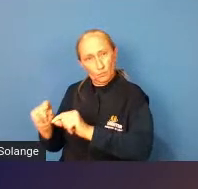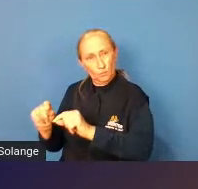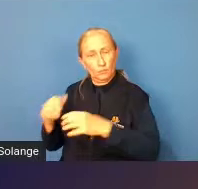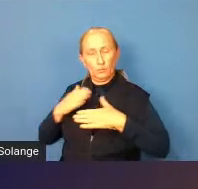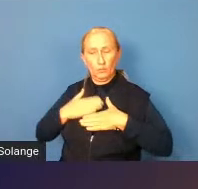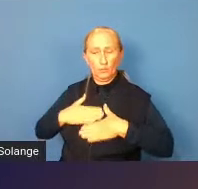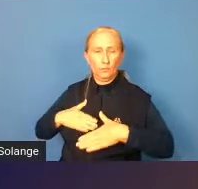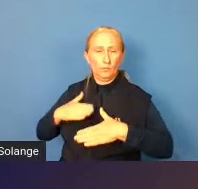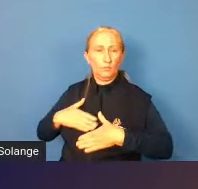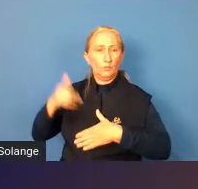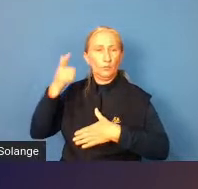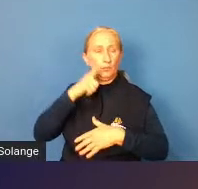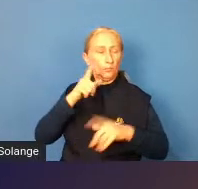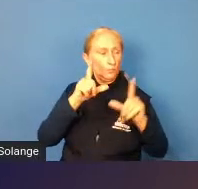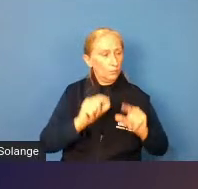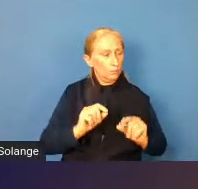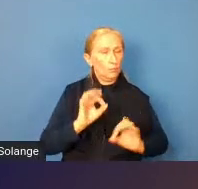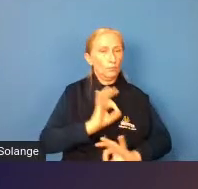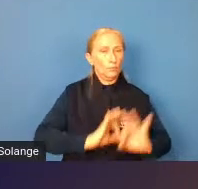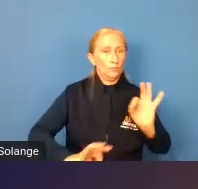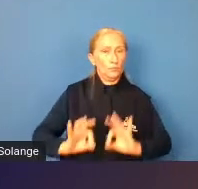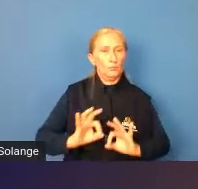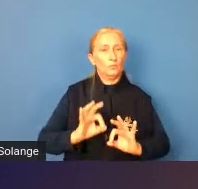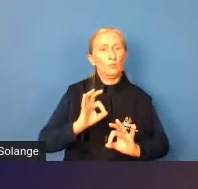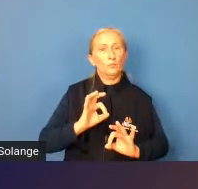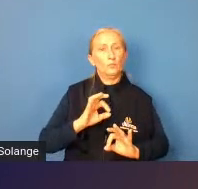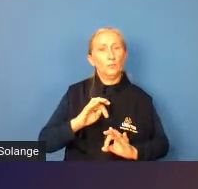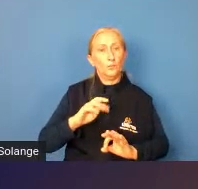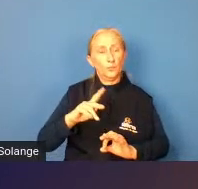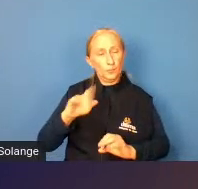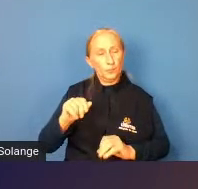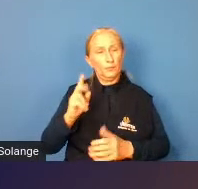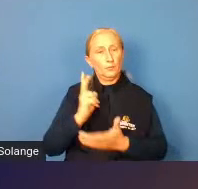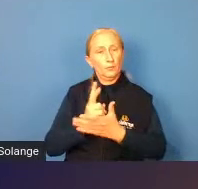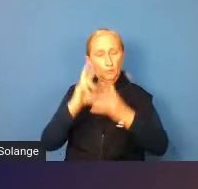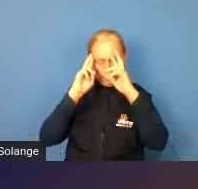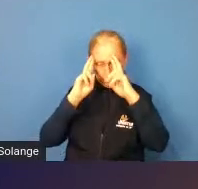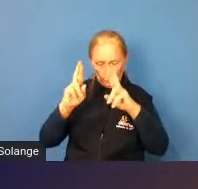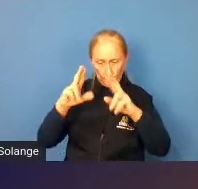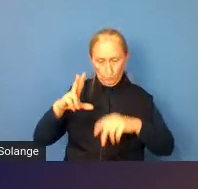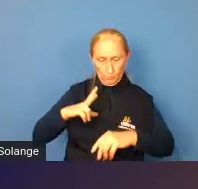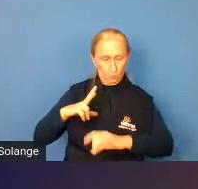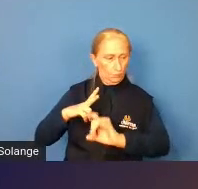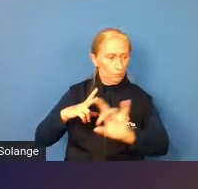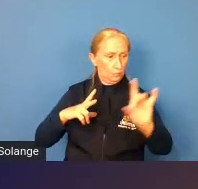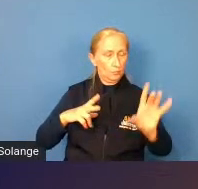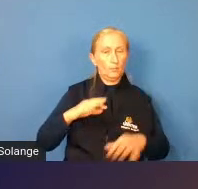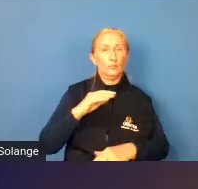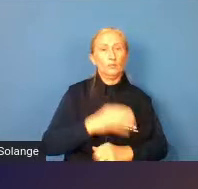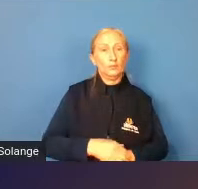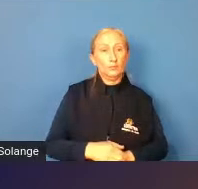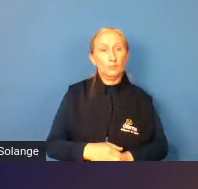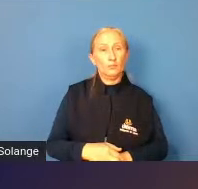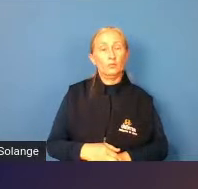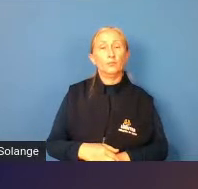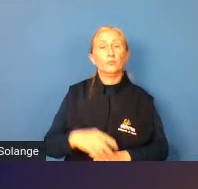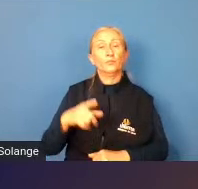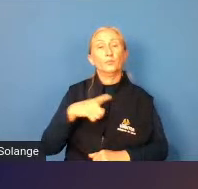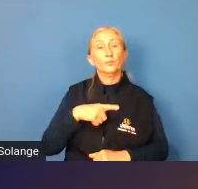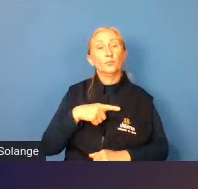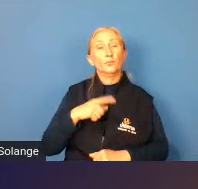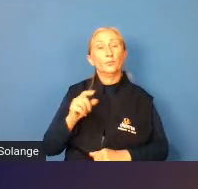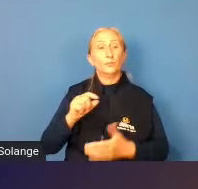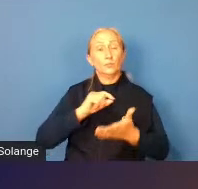acalmar que vai conseguir reduzir os comportamentos estereotipados dele a gente sempre tem que respeitar a individualidade biológica de cada um tem um